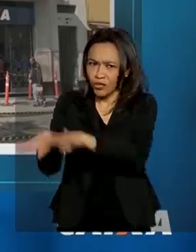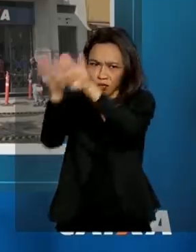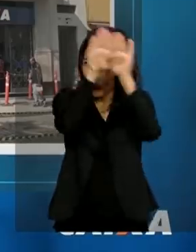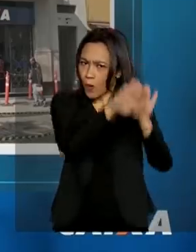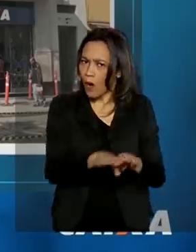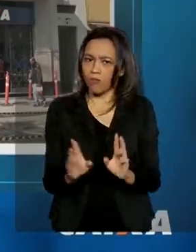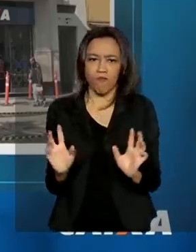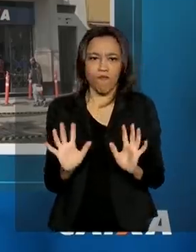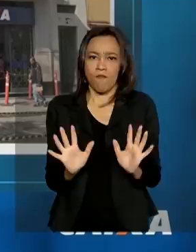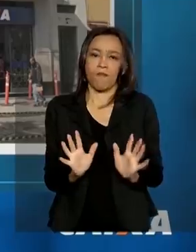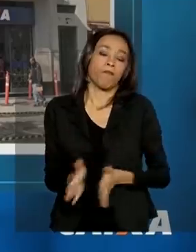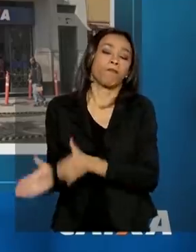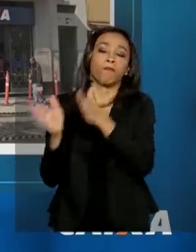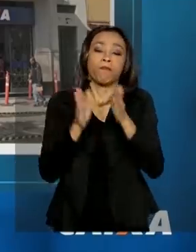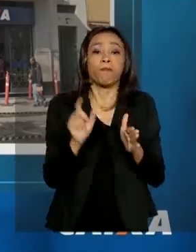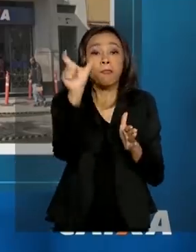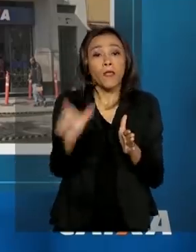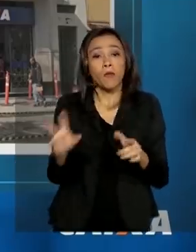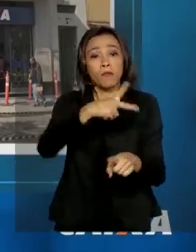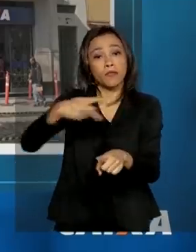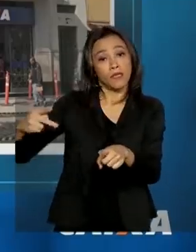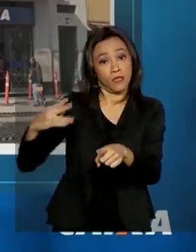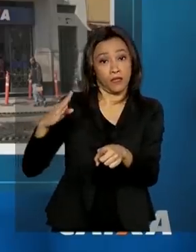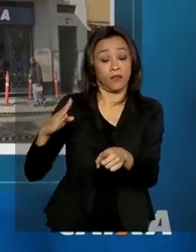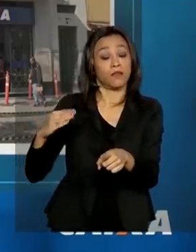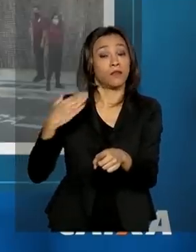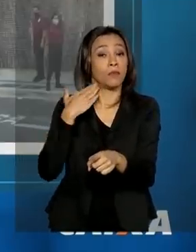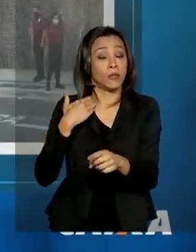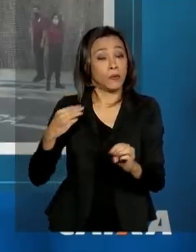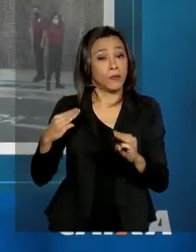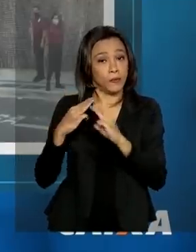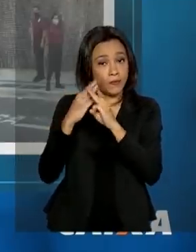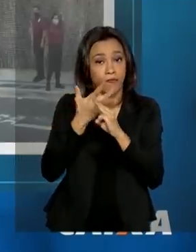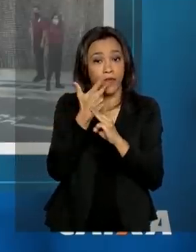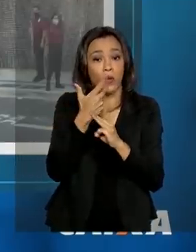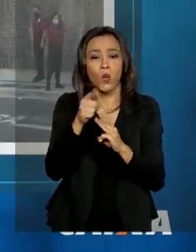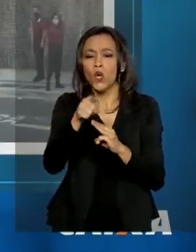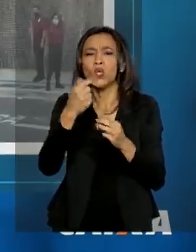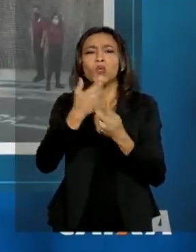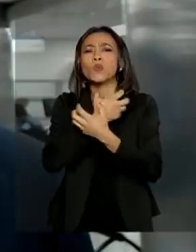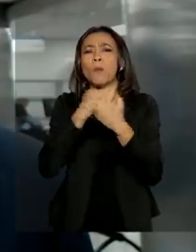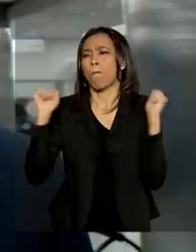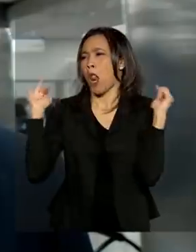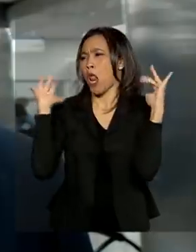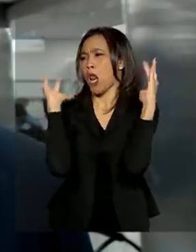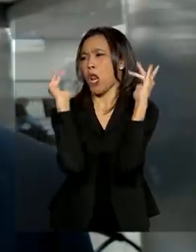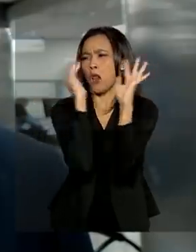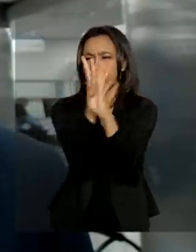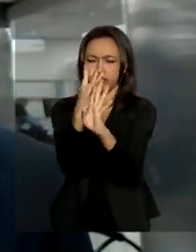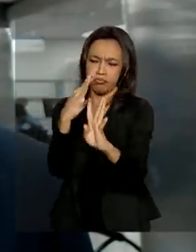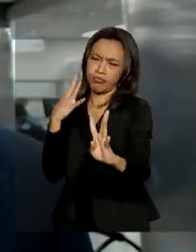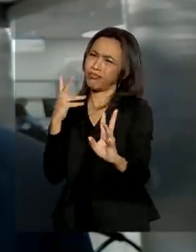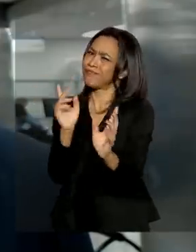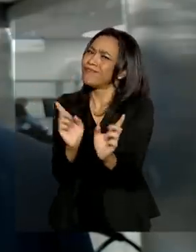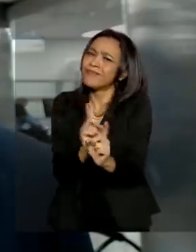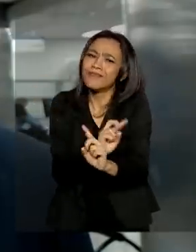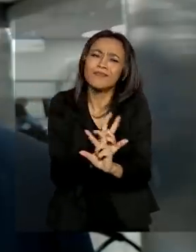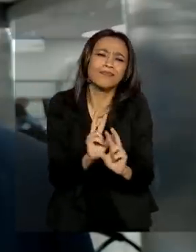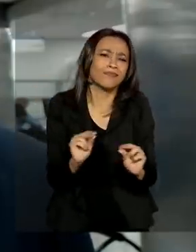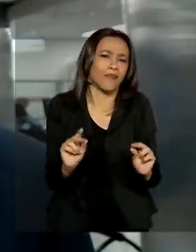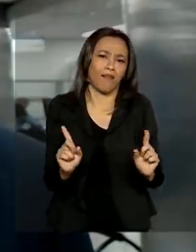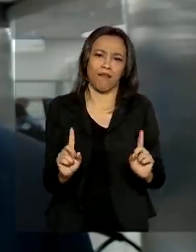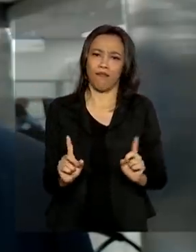presidente da Caixa também reforçou a importância de os brasileiros não se aglomerarem em filas. A cada dia que passa,